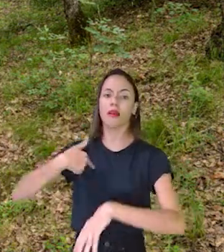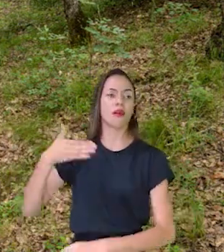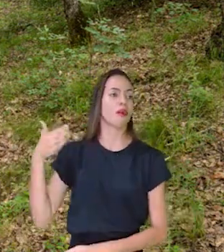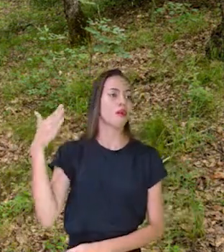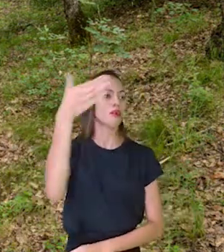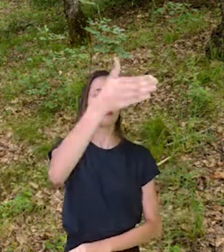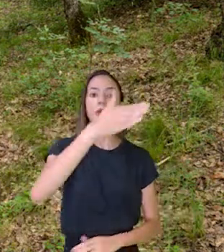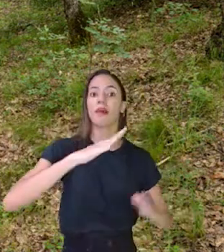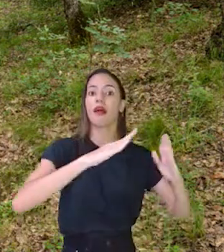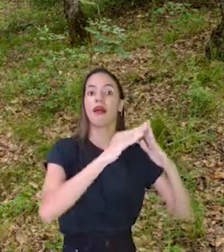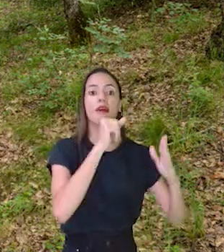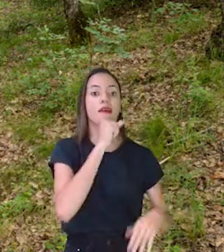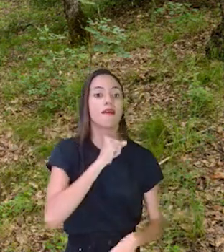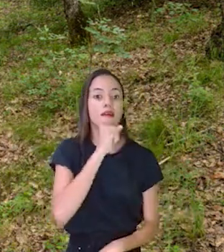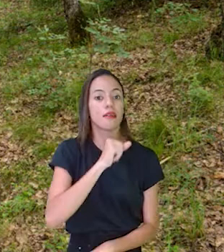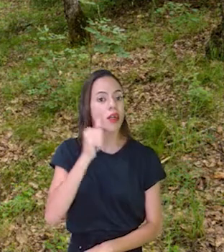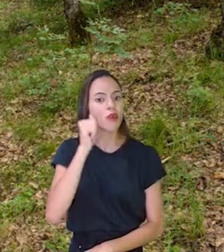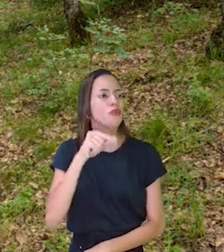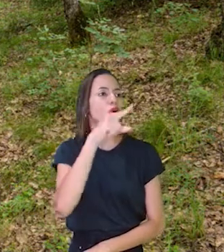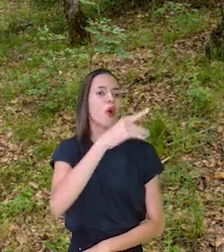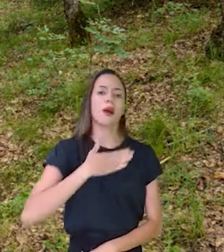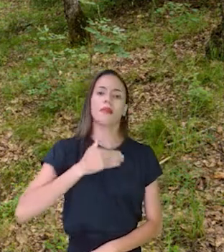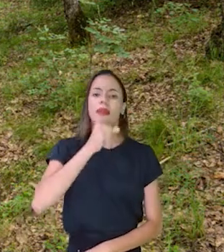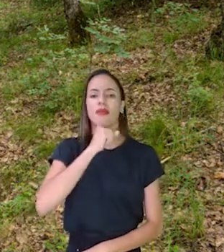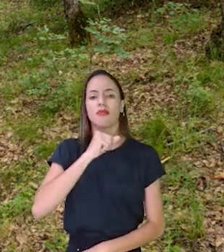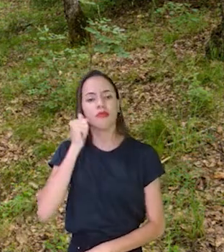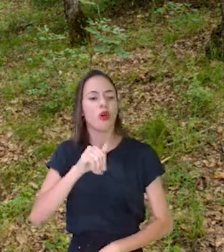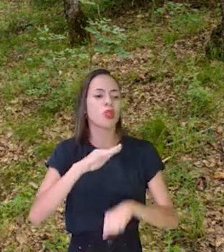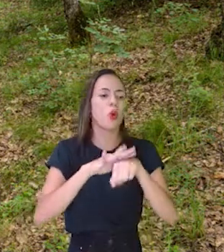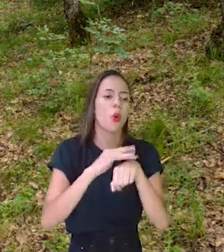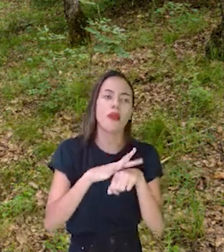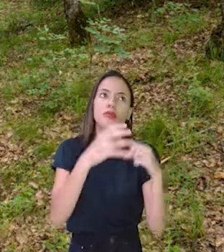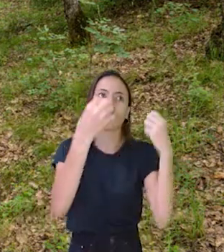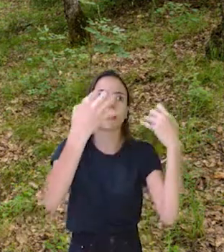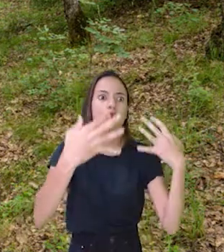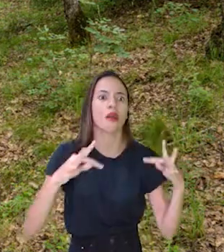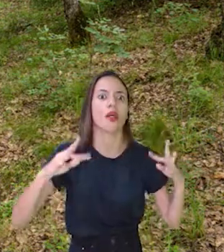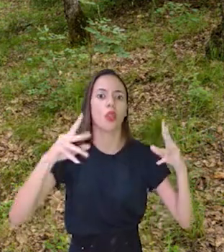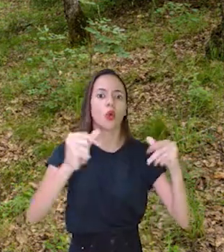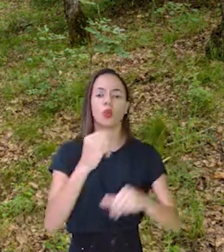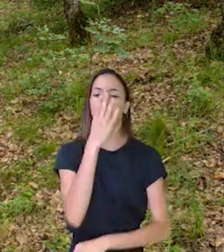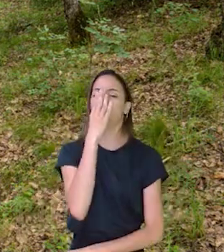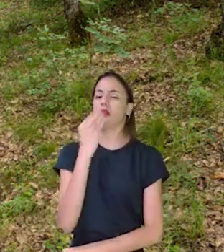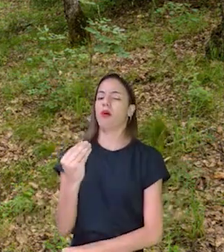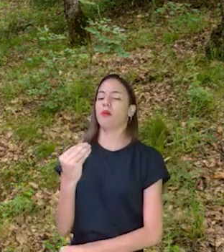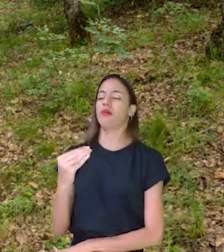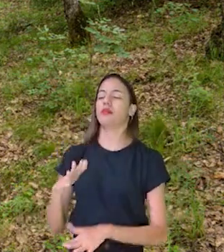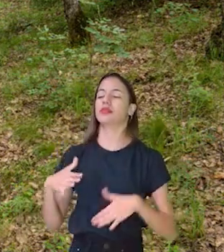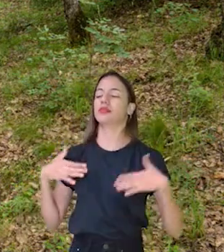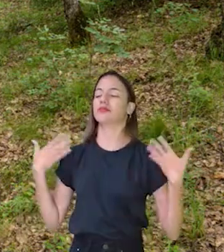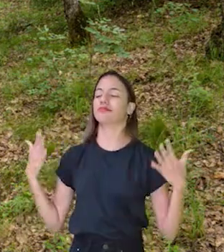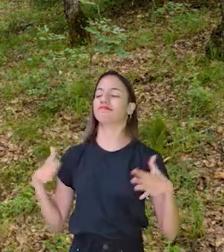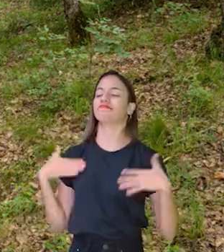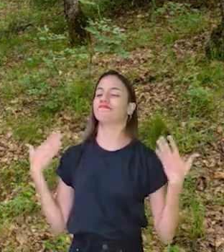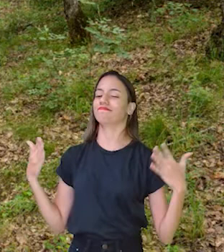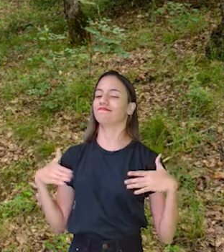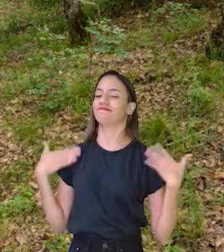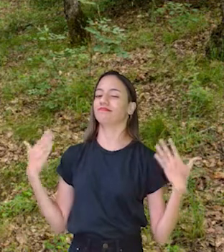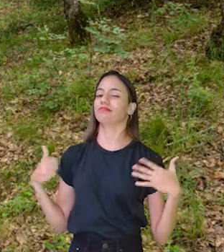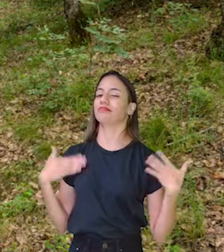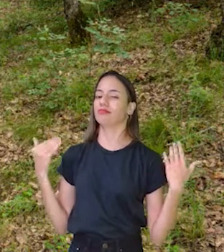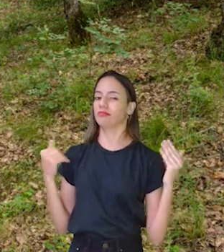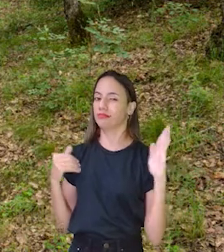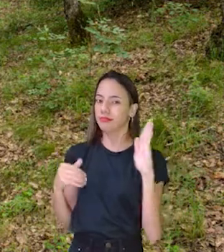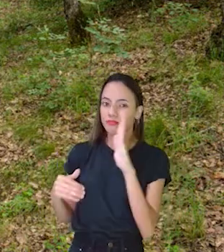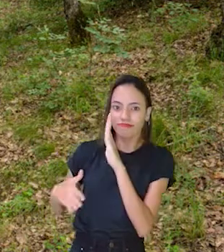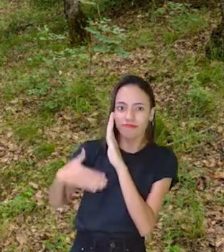vovó E que a vovó estava doente E coisa e tal Hum, logo o lobo foi se animando E teve